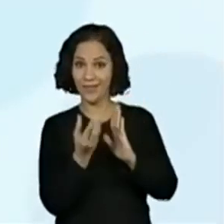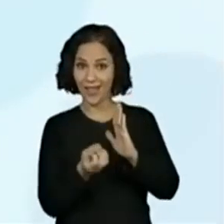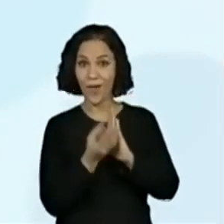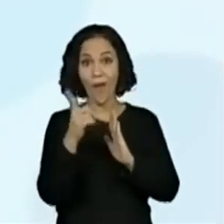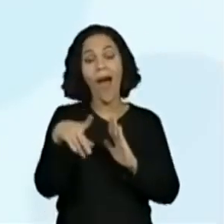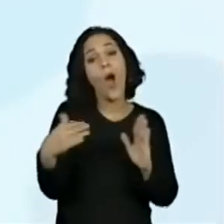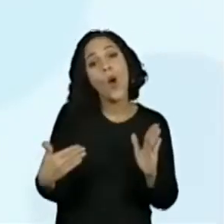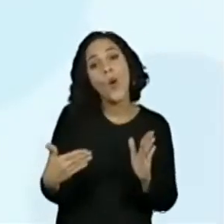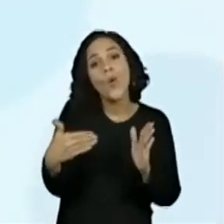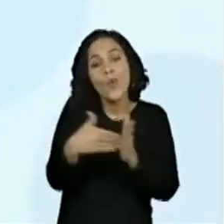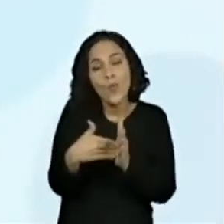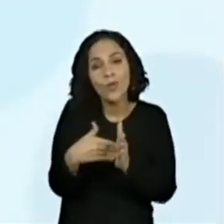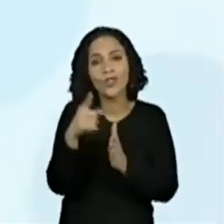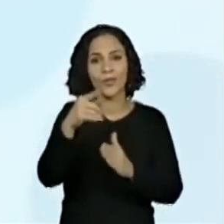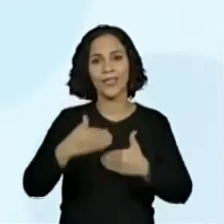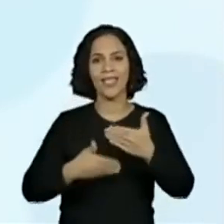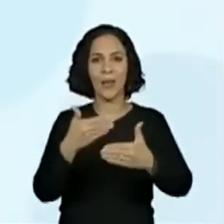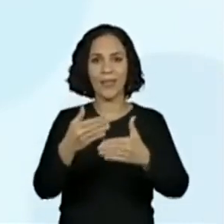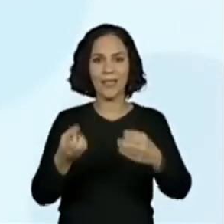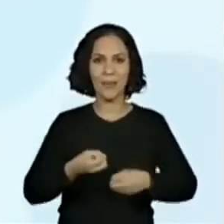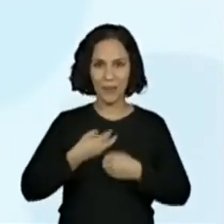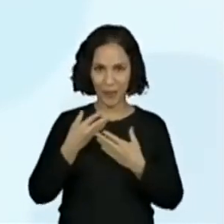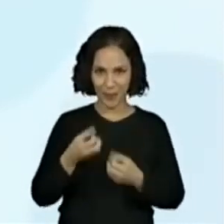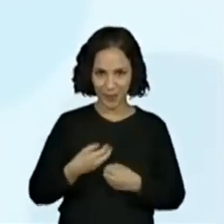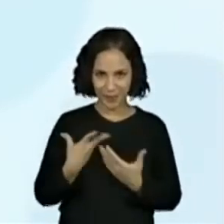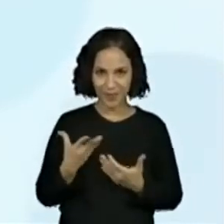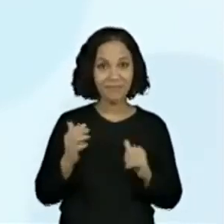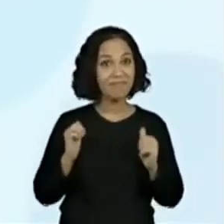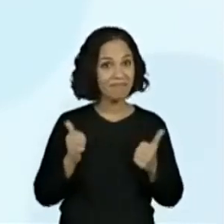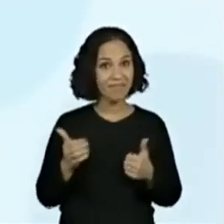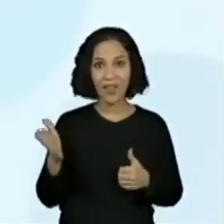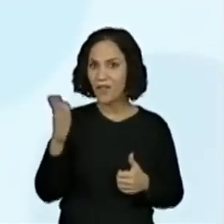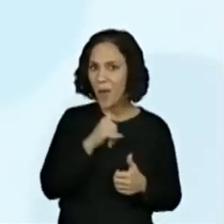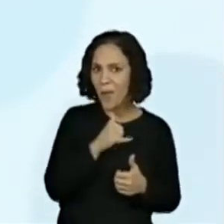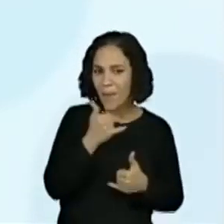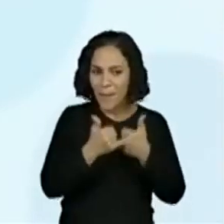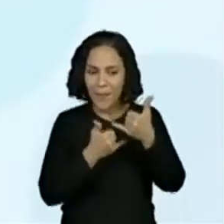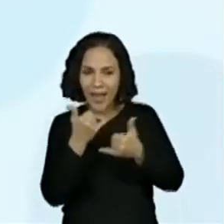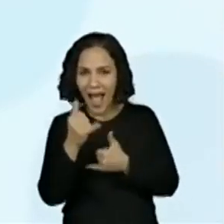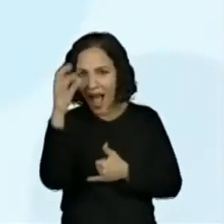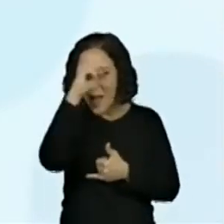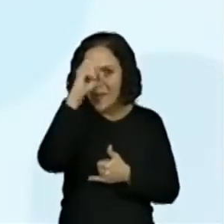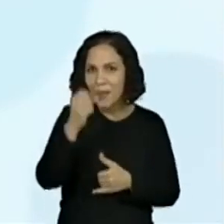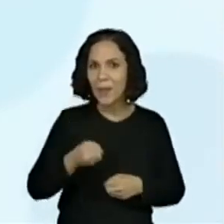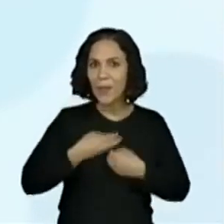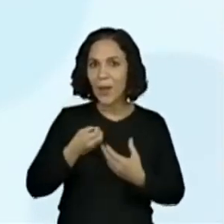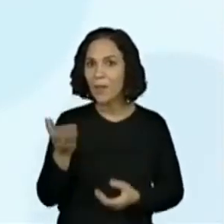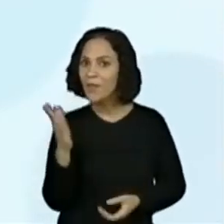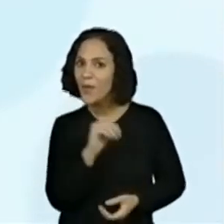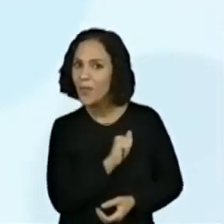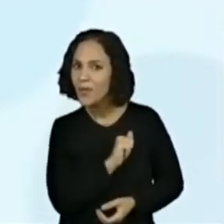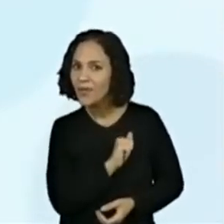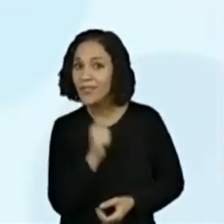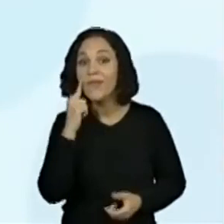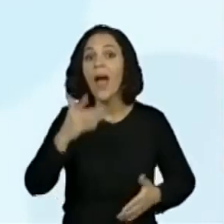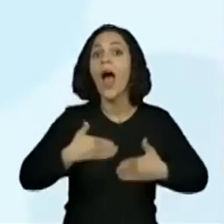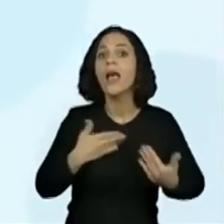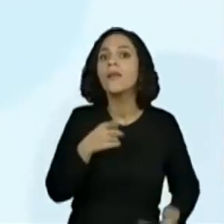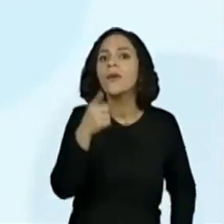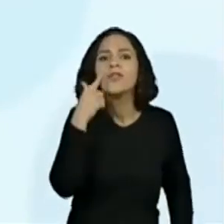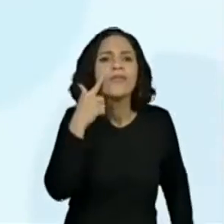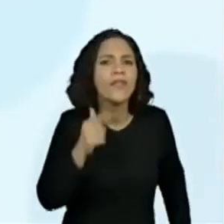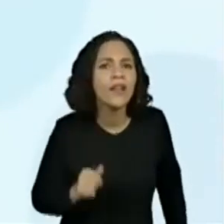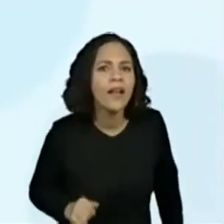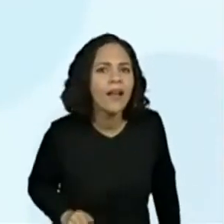nossa sequência de poemas. Vamos brincar e aprender poemas, galera? Quero ver quem está animado.